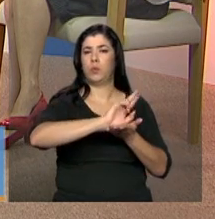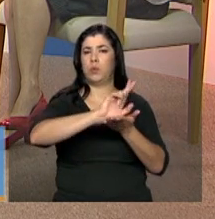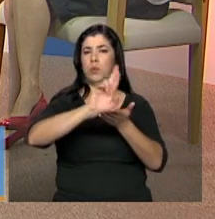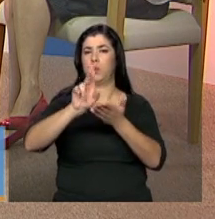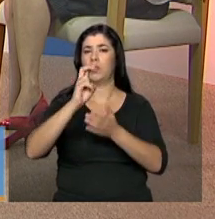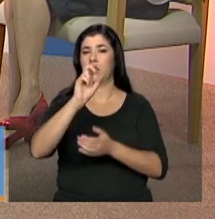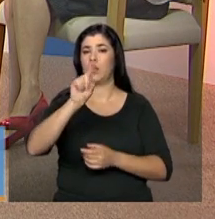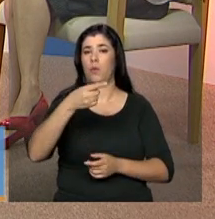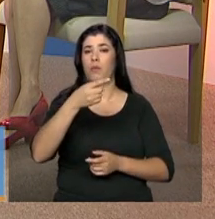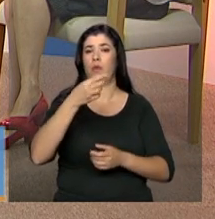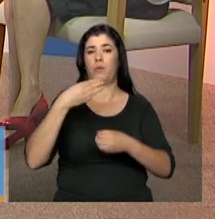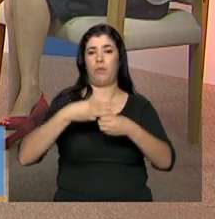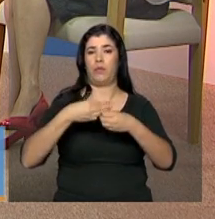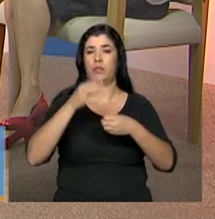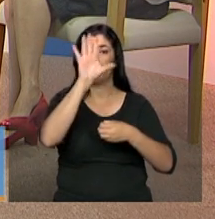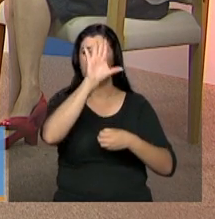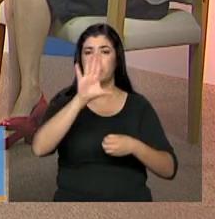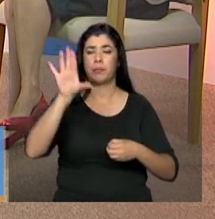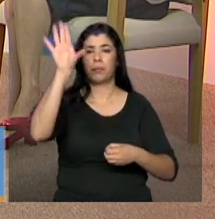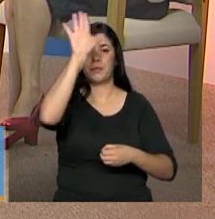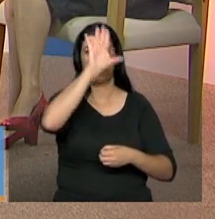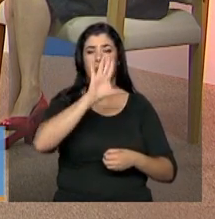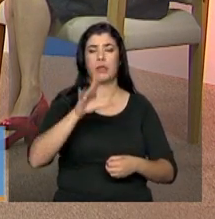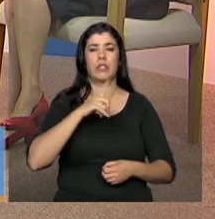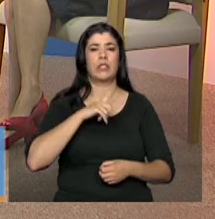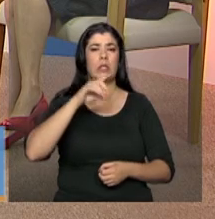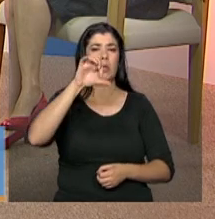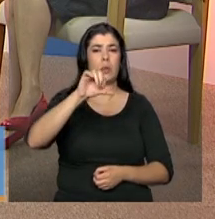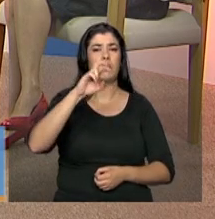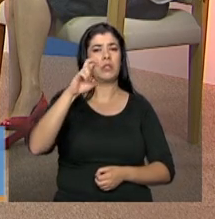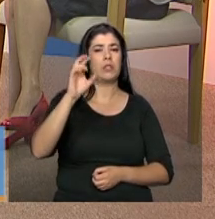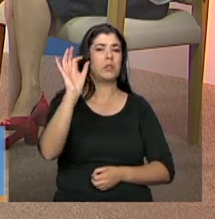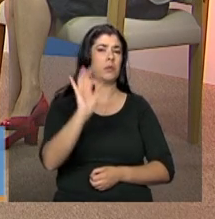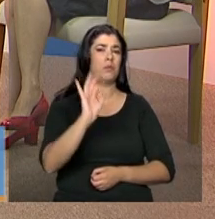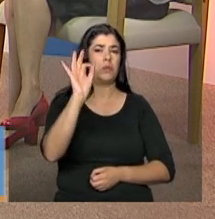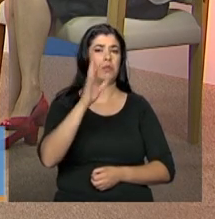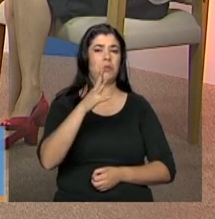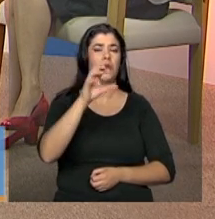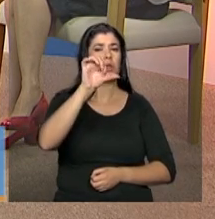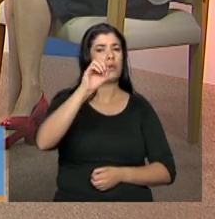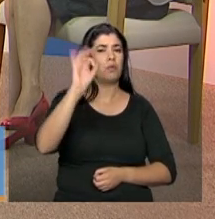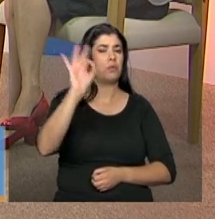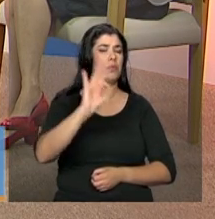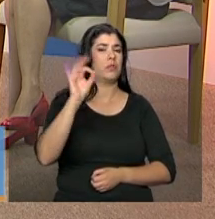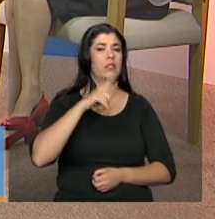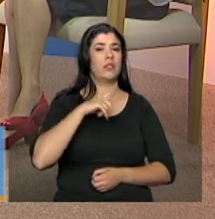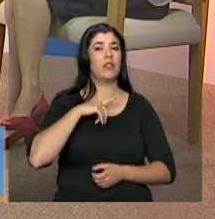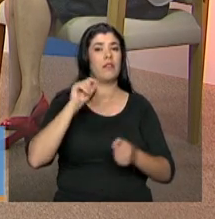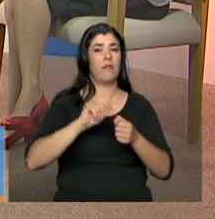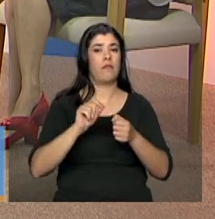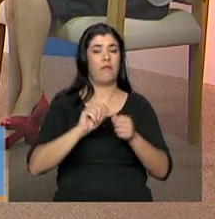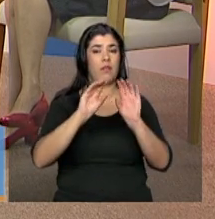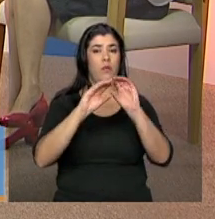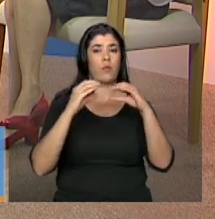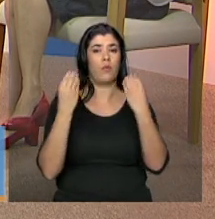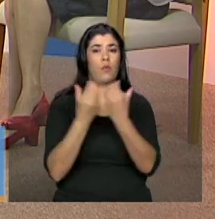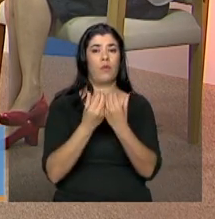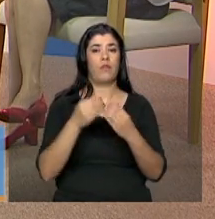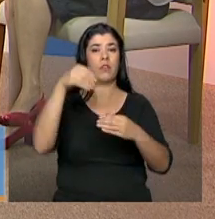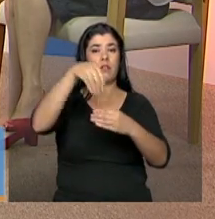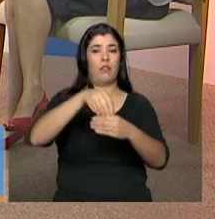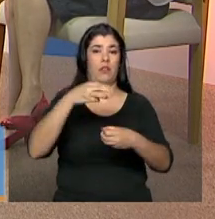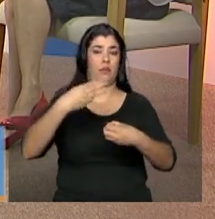municípios, creio eu que mais de 95, em torno de 98%, tem realizado suas conferências municipais.